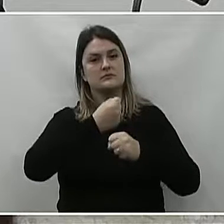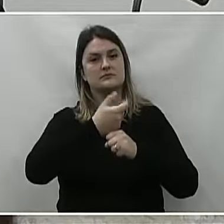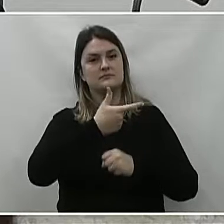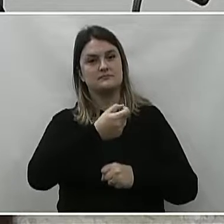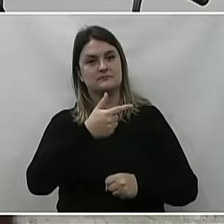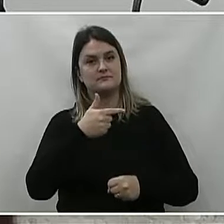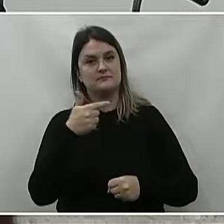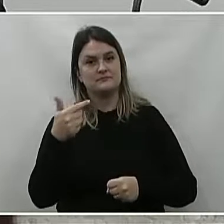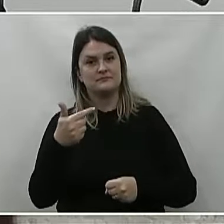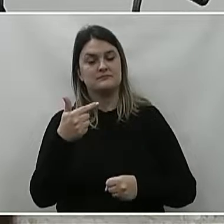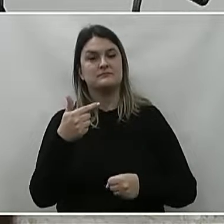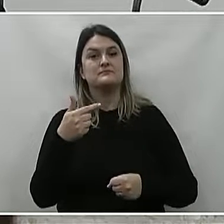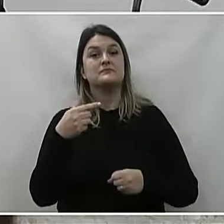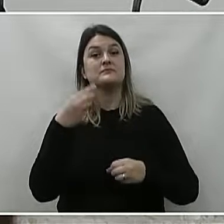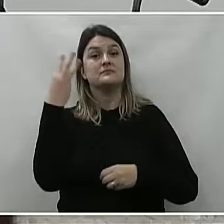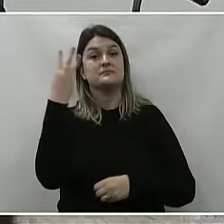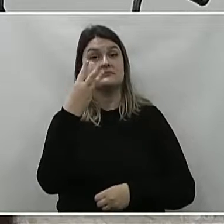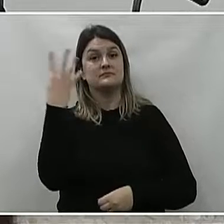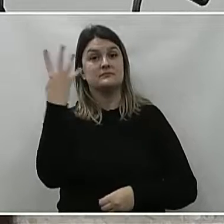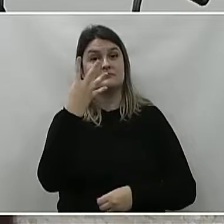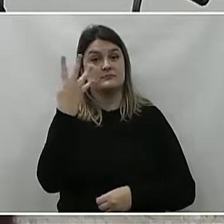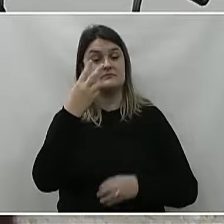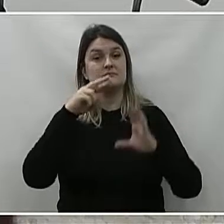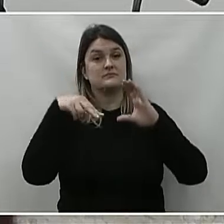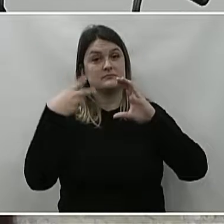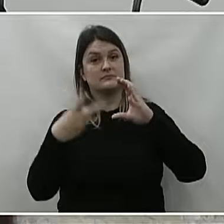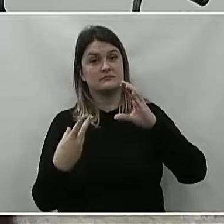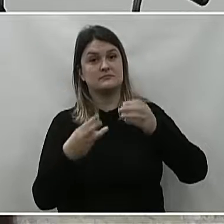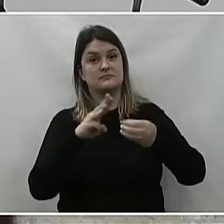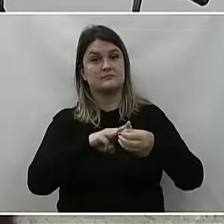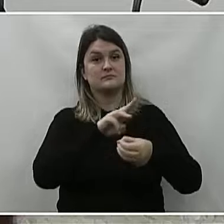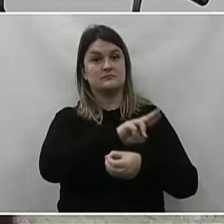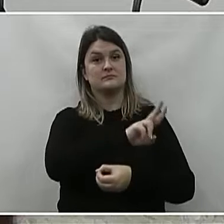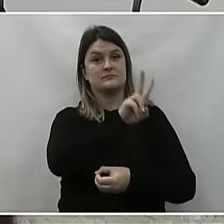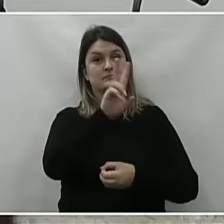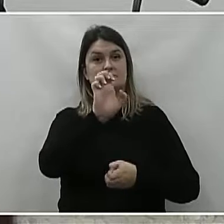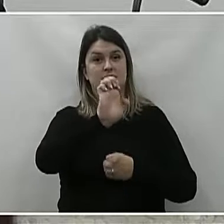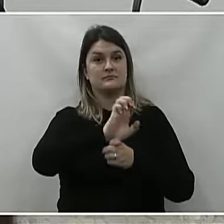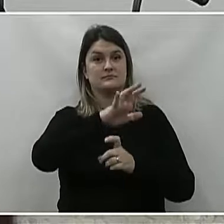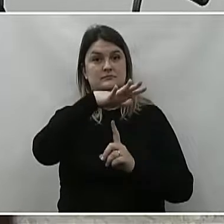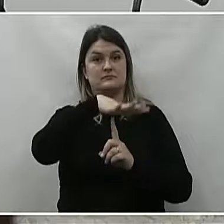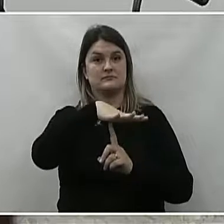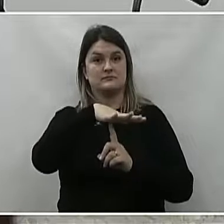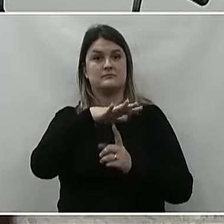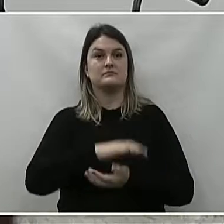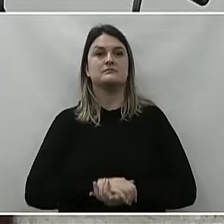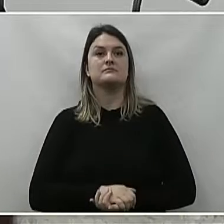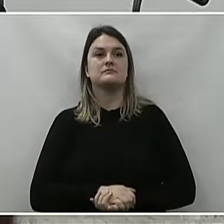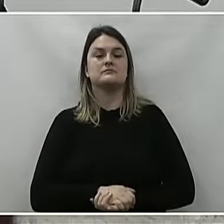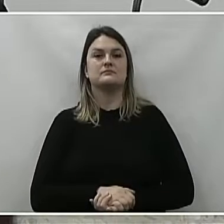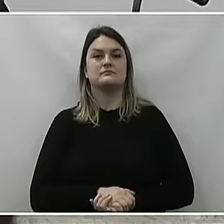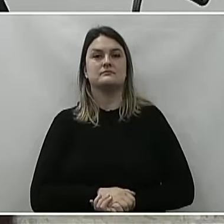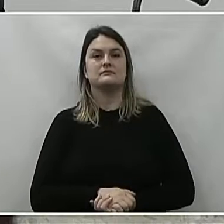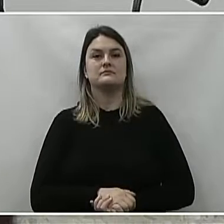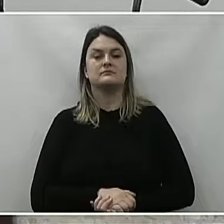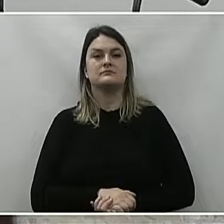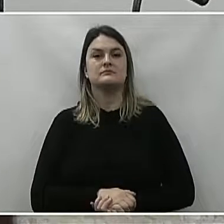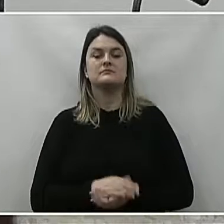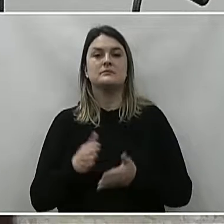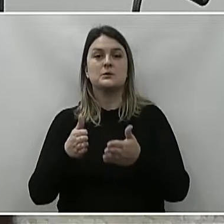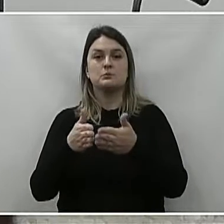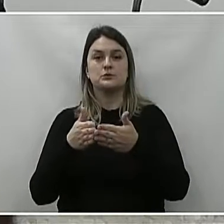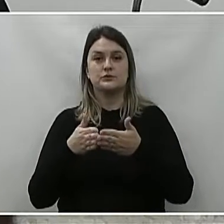de 2022, da 34ª Legislatura da Câmara Municipal do União da Vitória, Estado do Paraná.